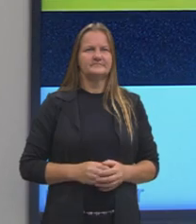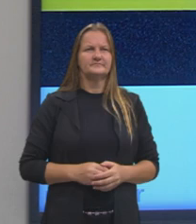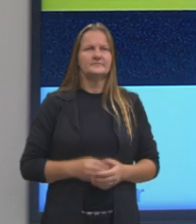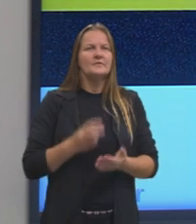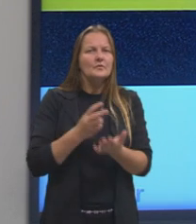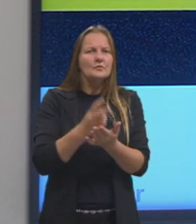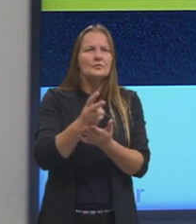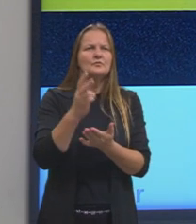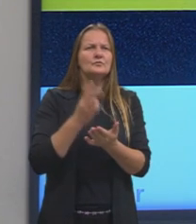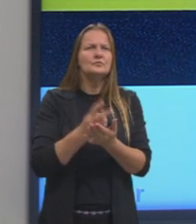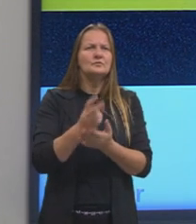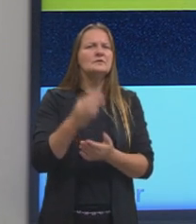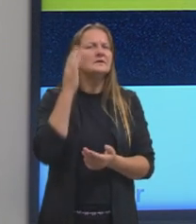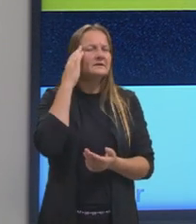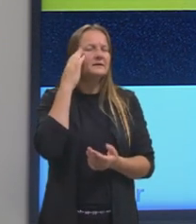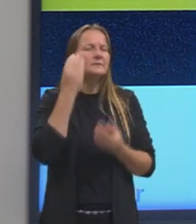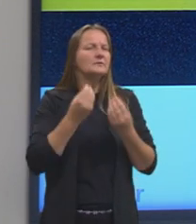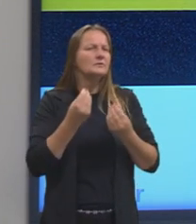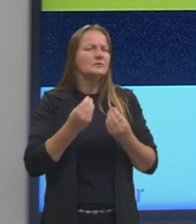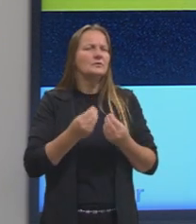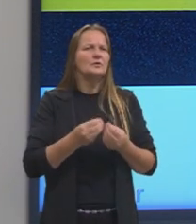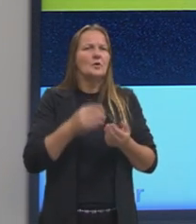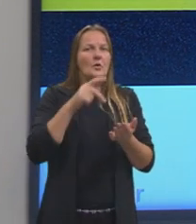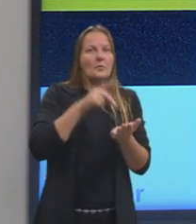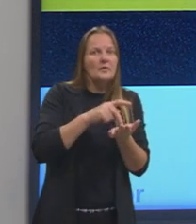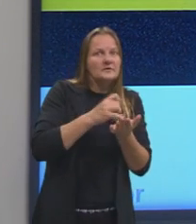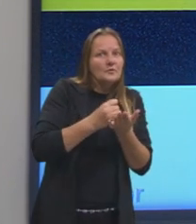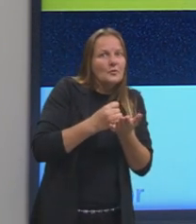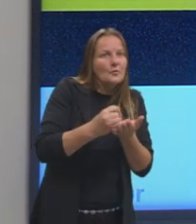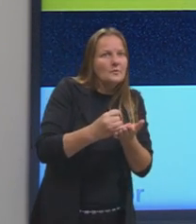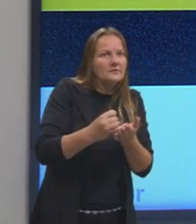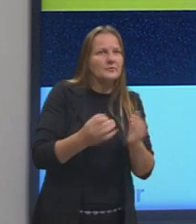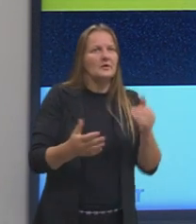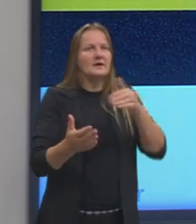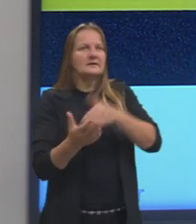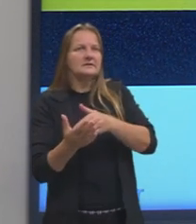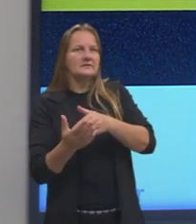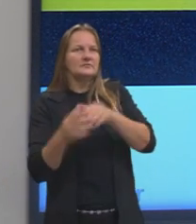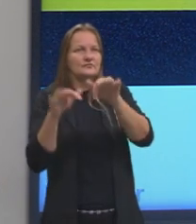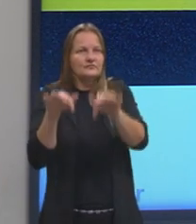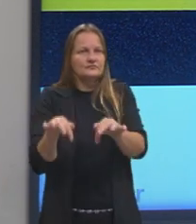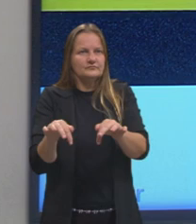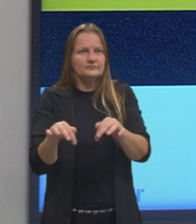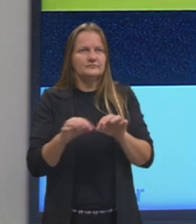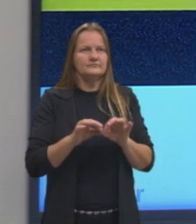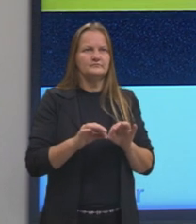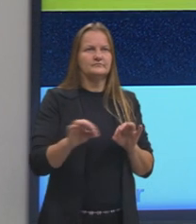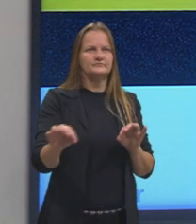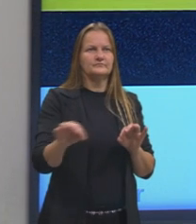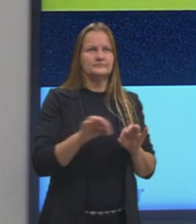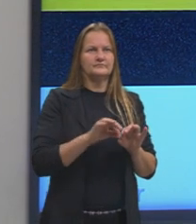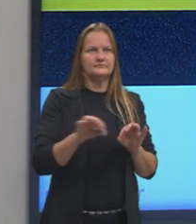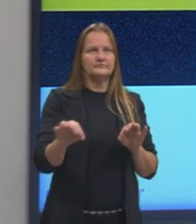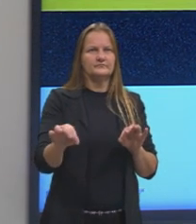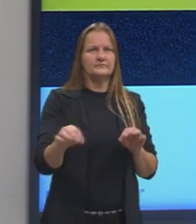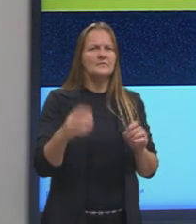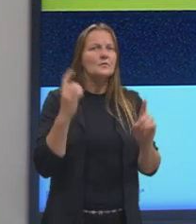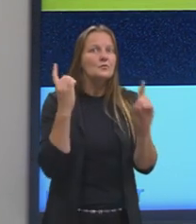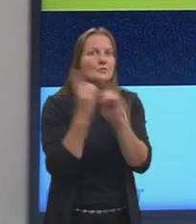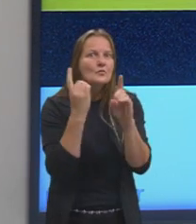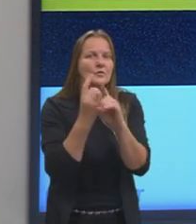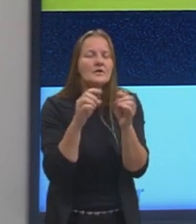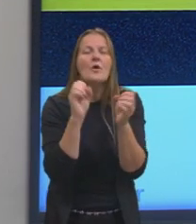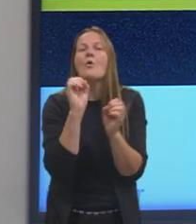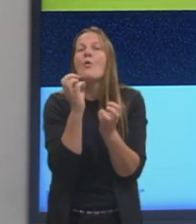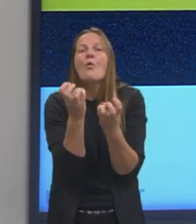Continuando, então. Sabendo isso, né, a posição inicial e a posição final, a gente pode descobrir qual